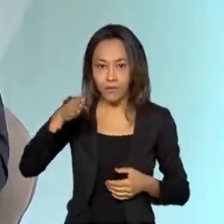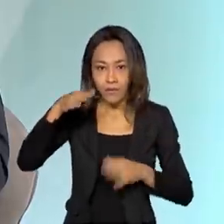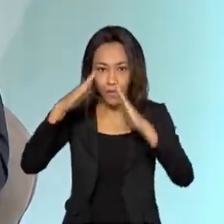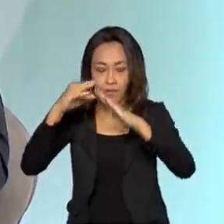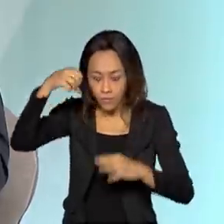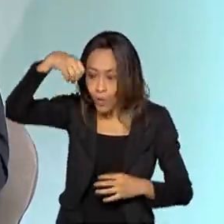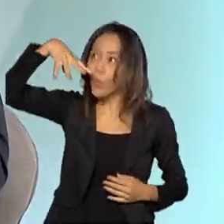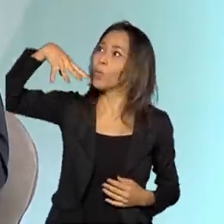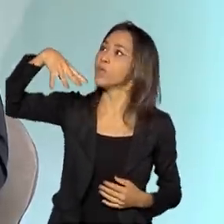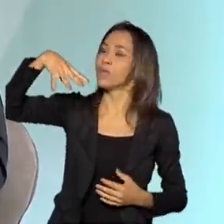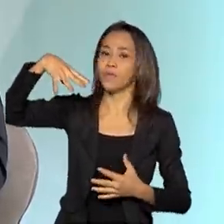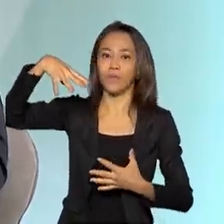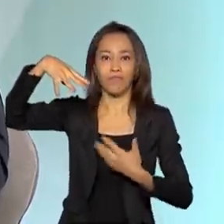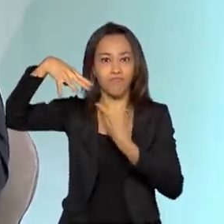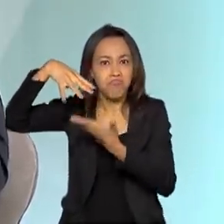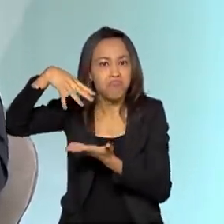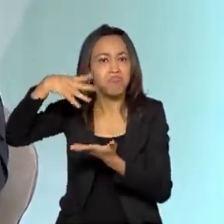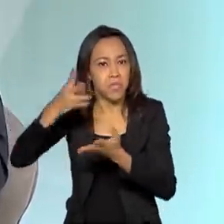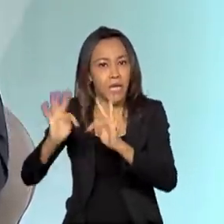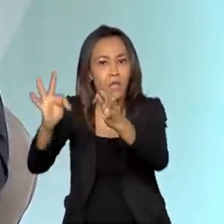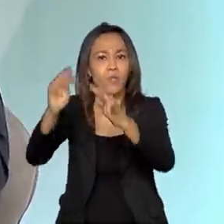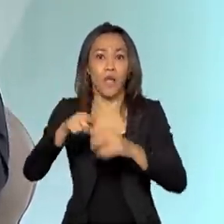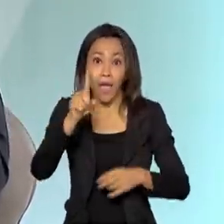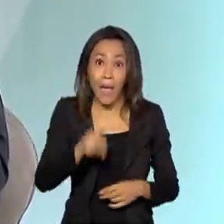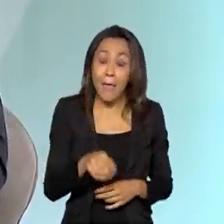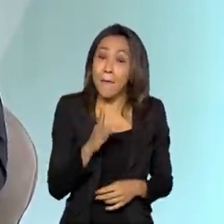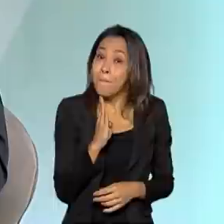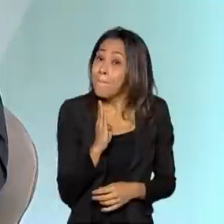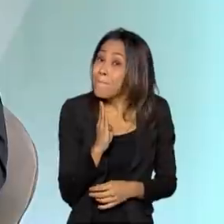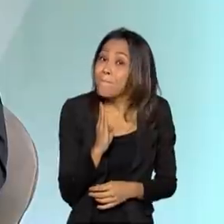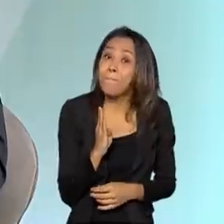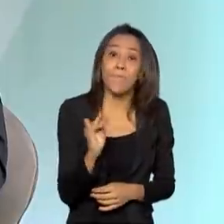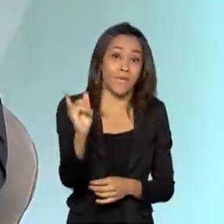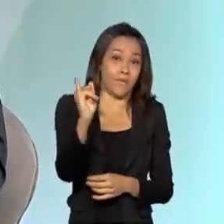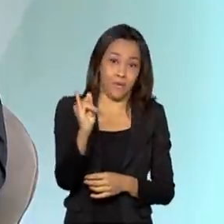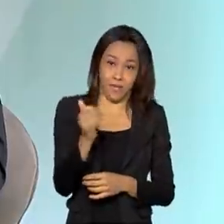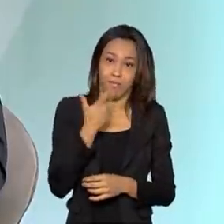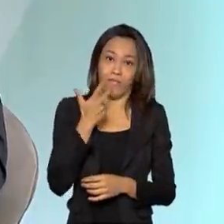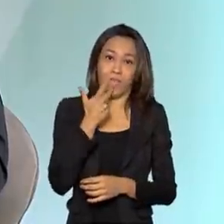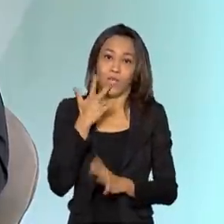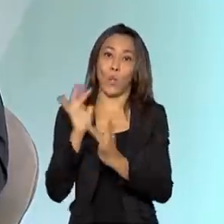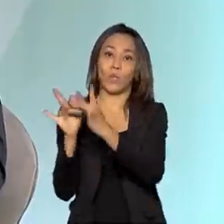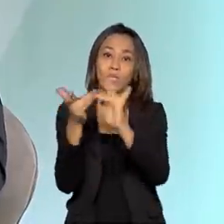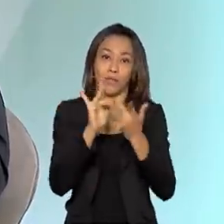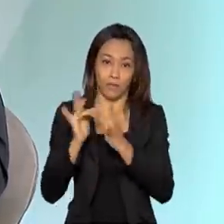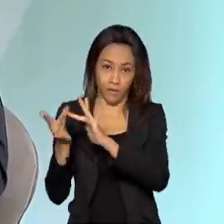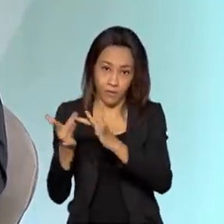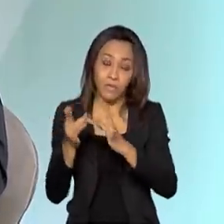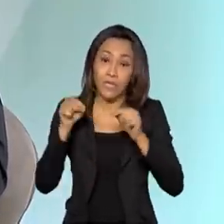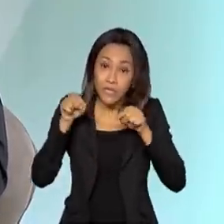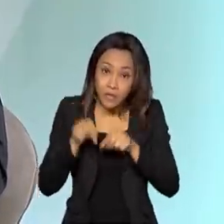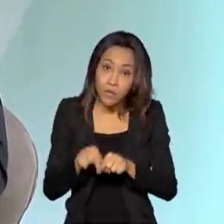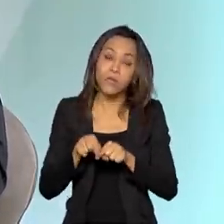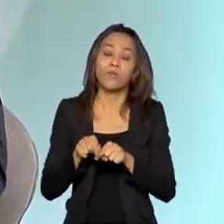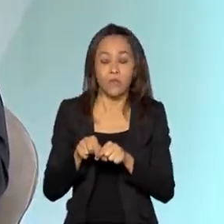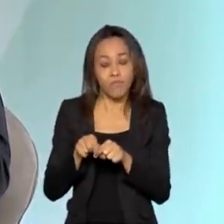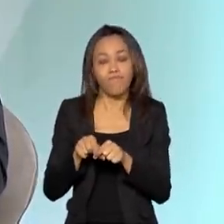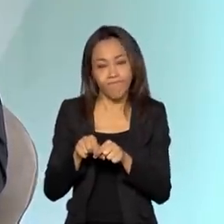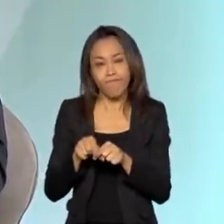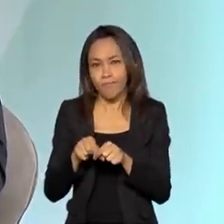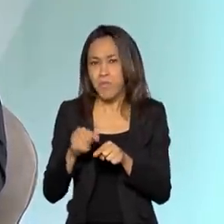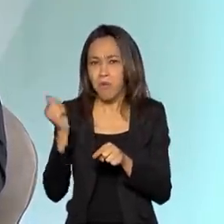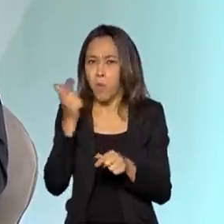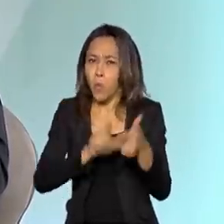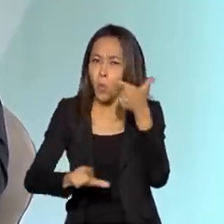de brasileiros, a gente está falando da ordem de bilhões de dispositivos, de sensores conectados. E isso pode levar, por óbvio, muitos